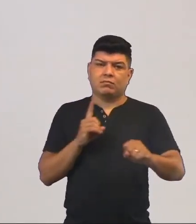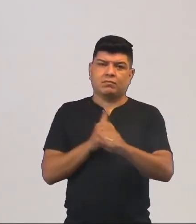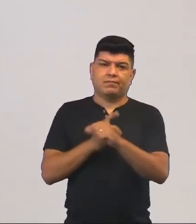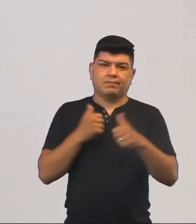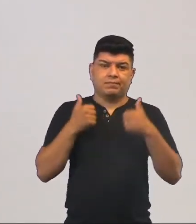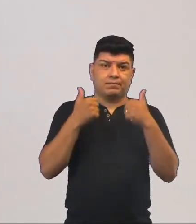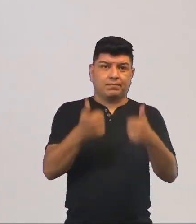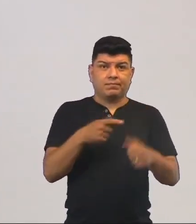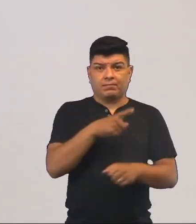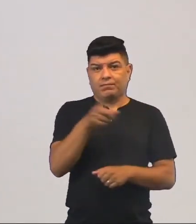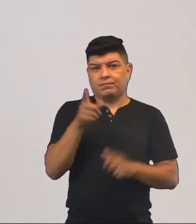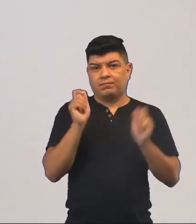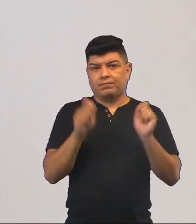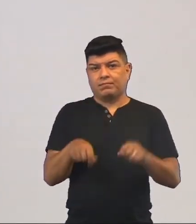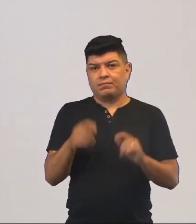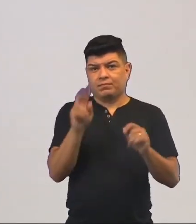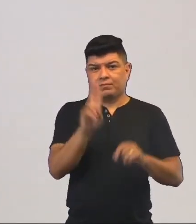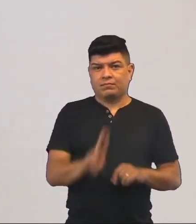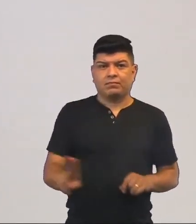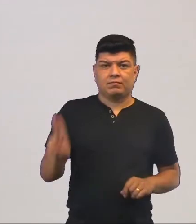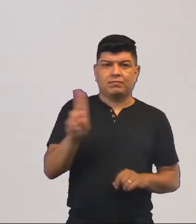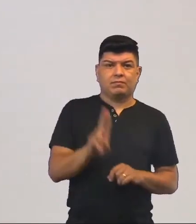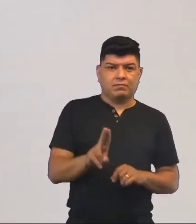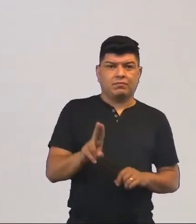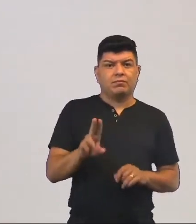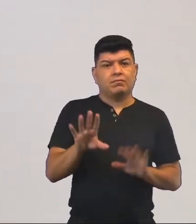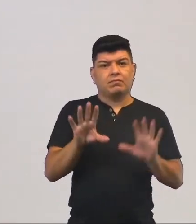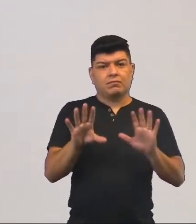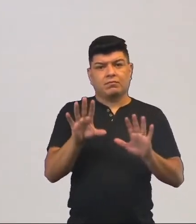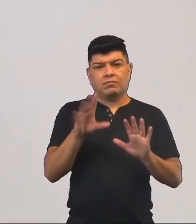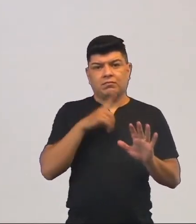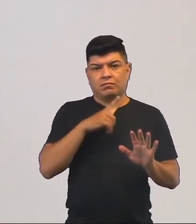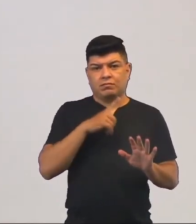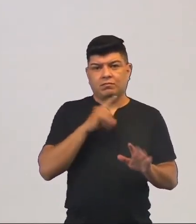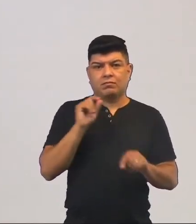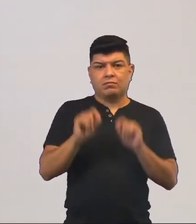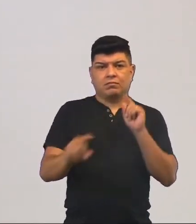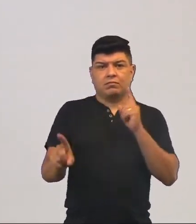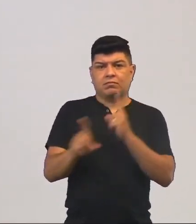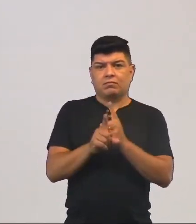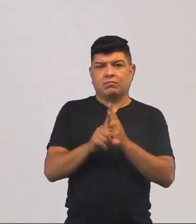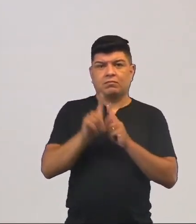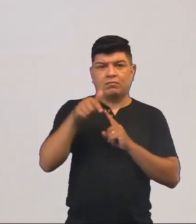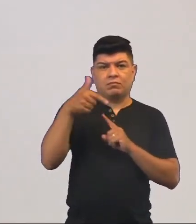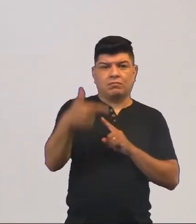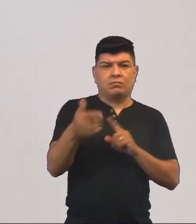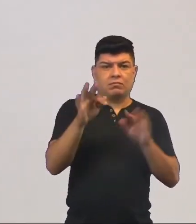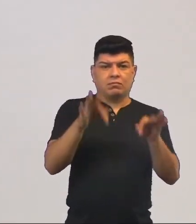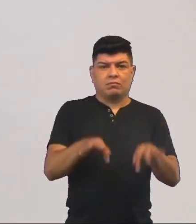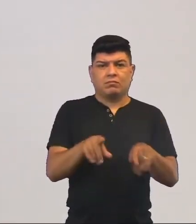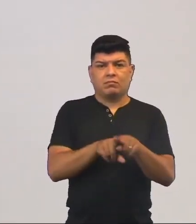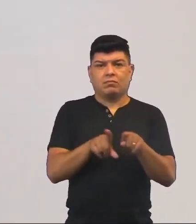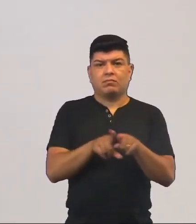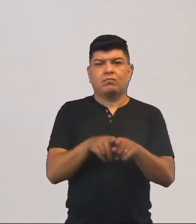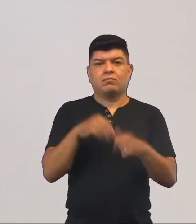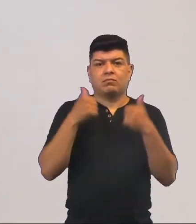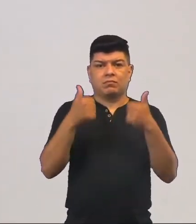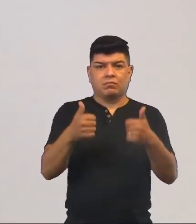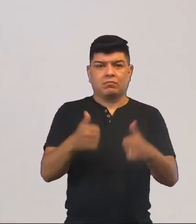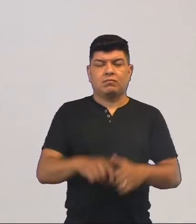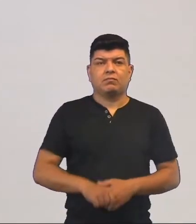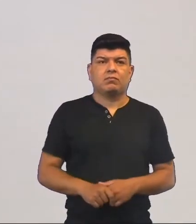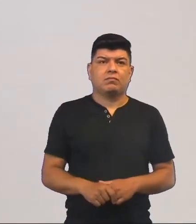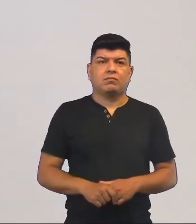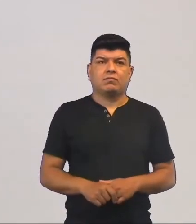certo? Então você pode se utilizar desses meios para chegar a outros fins, tudo bem?